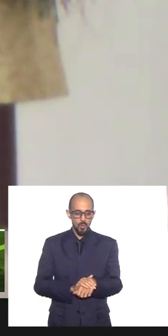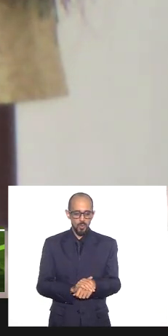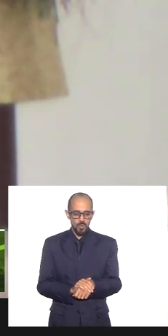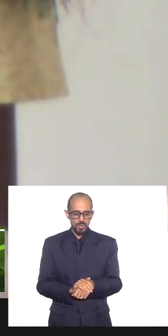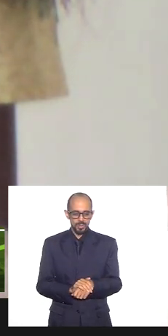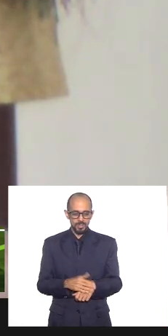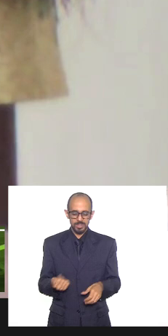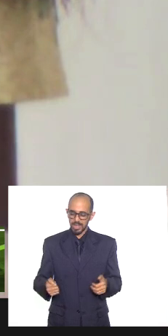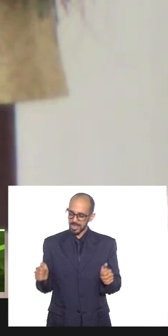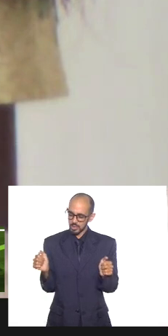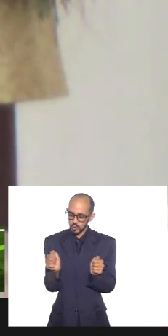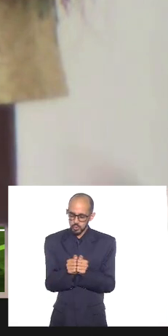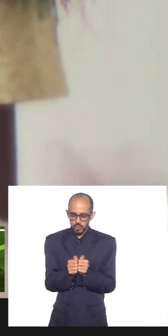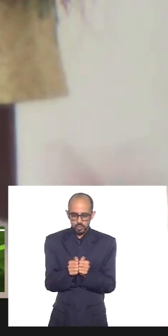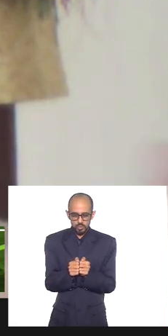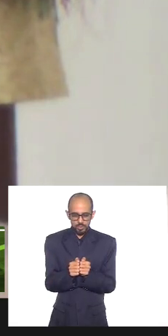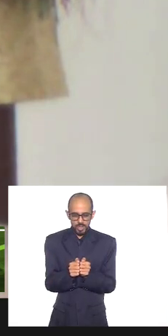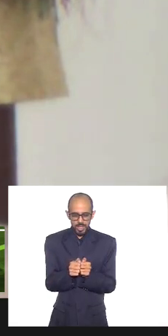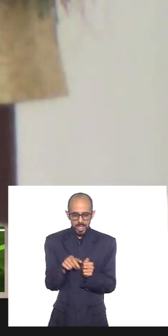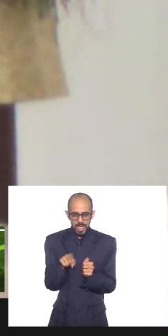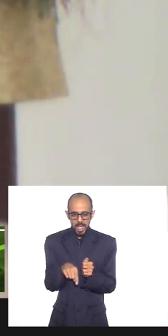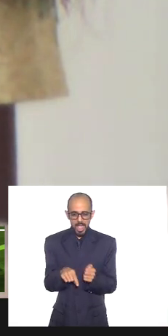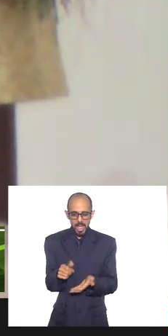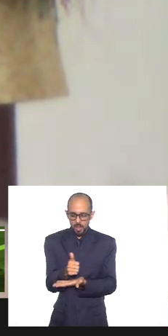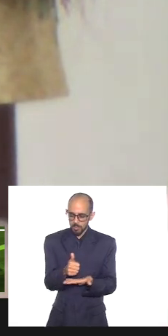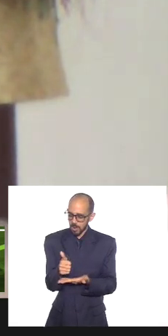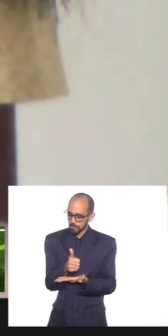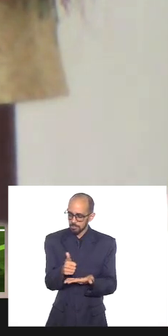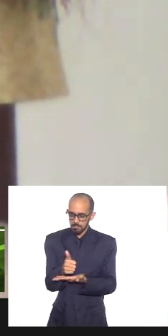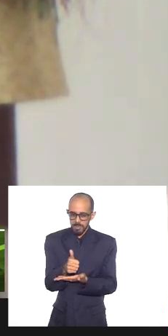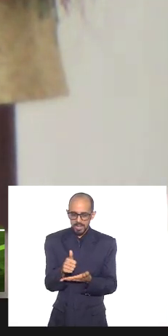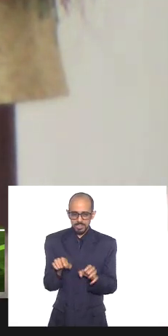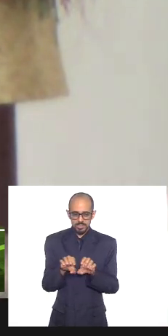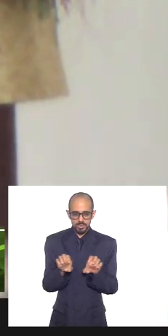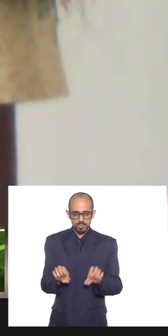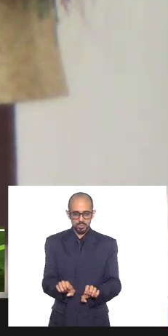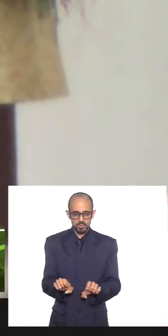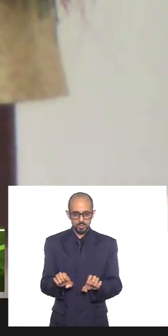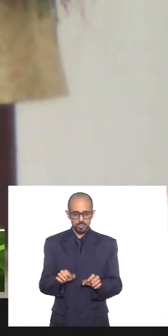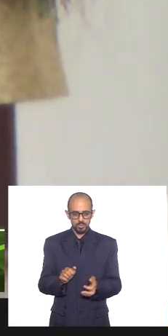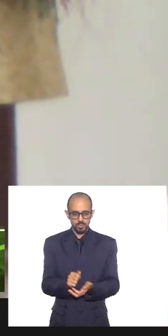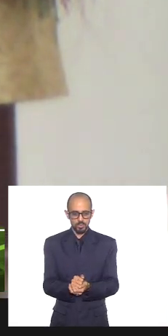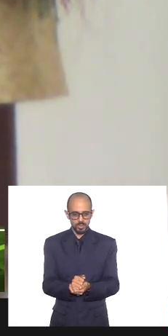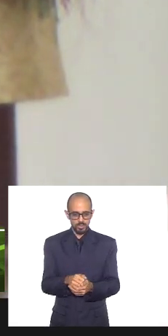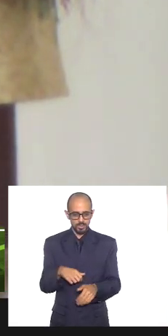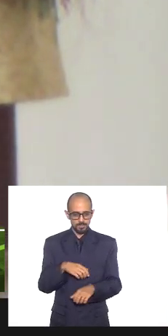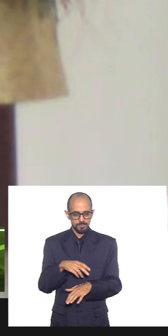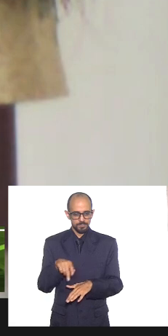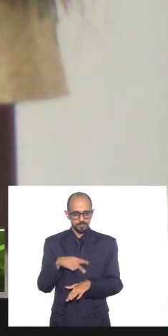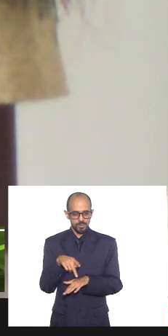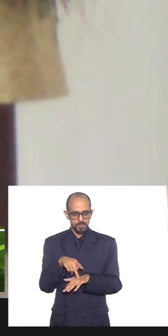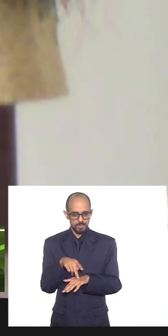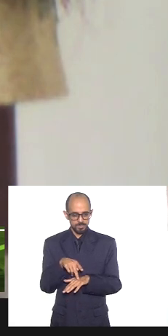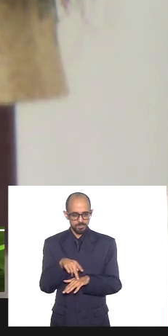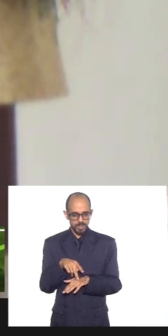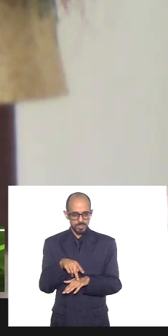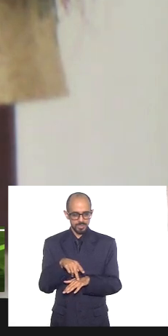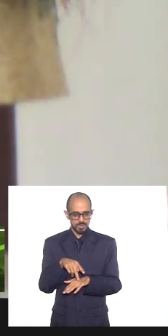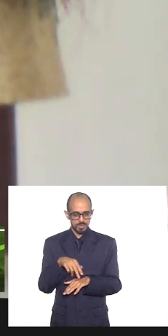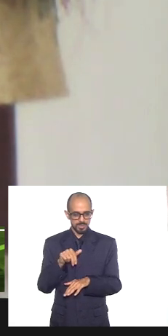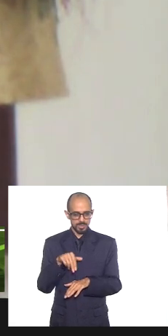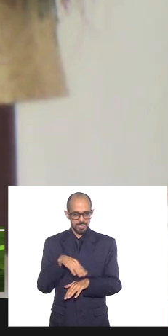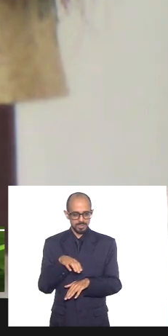está instaurado é um princípio é um princípio de estrutura né o estado nação então gostaria muito de